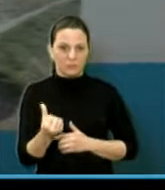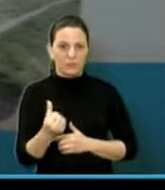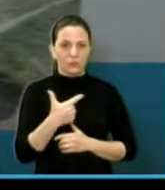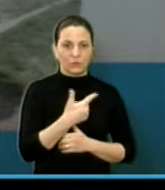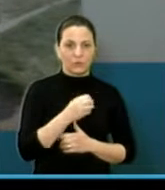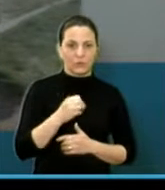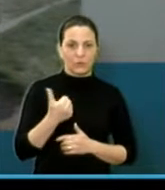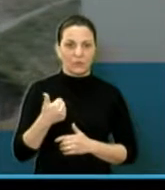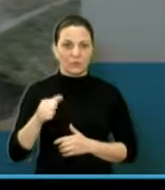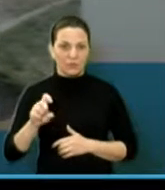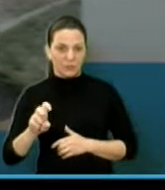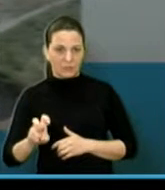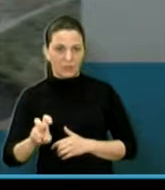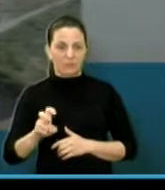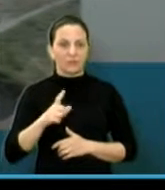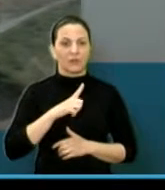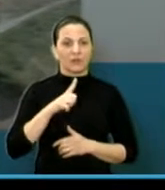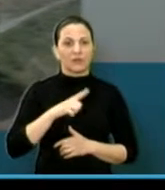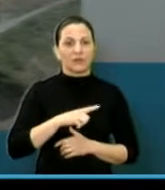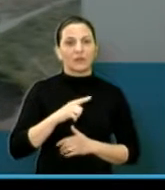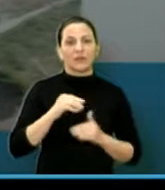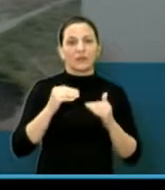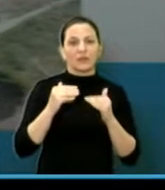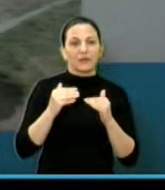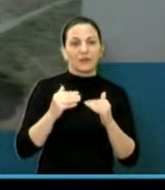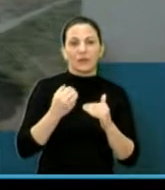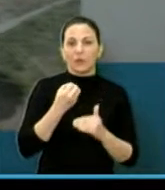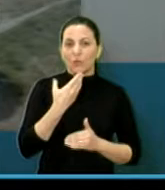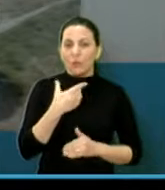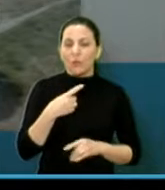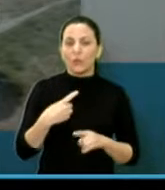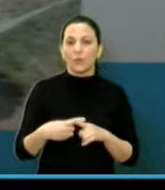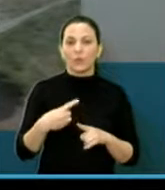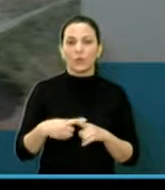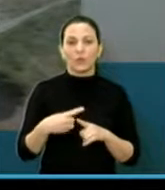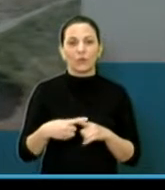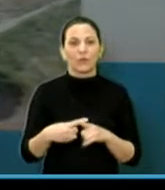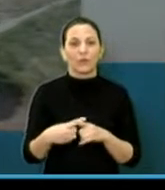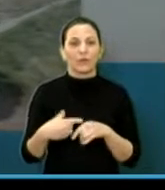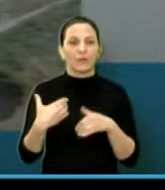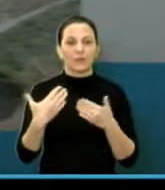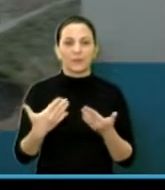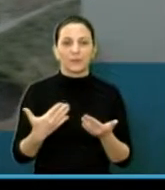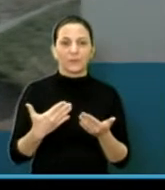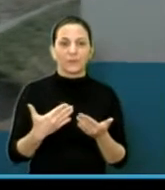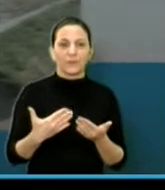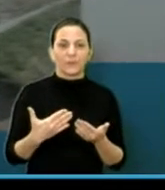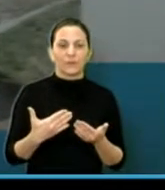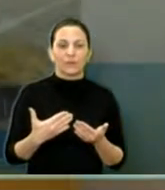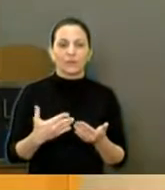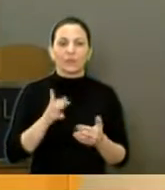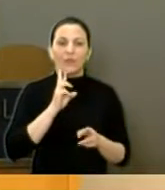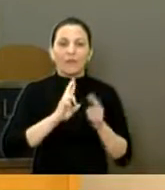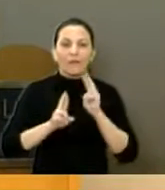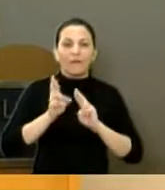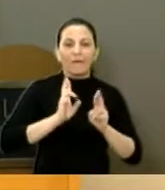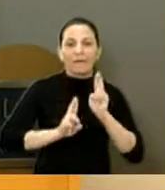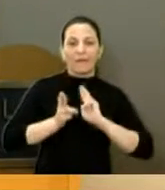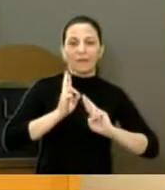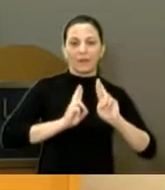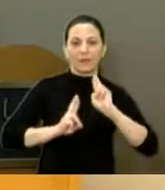coincidência, mas foi muito bom essa coincidência. Lá eles reclamaram muito para mim,